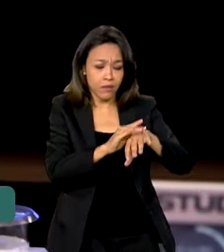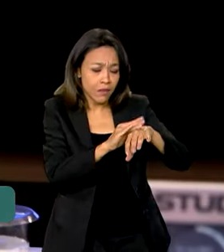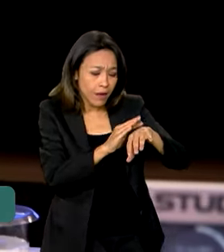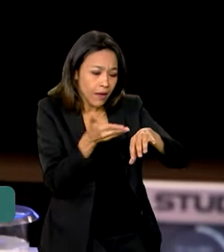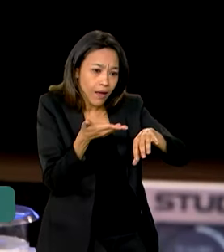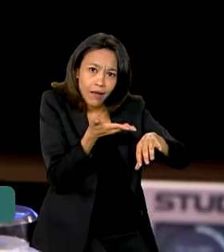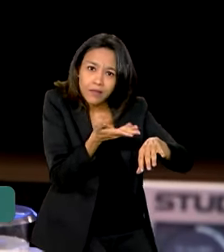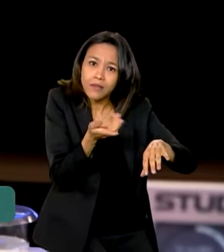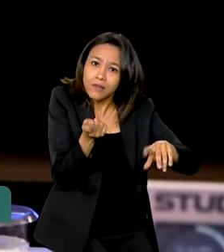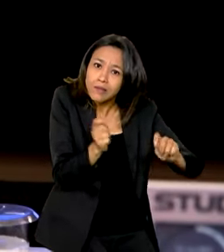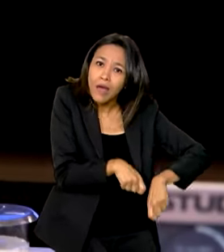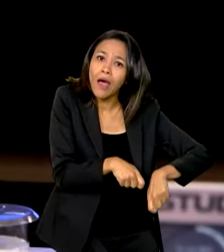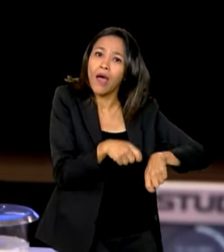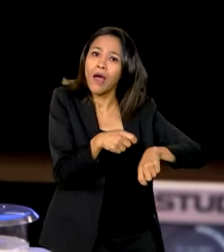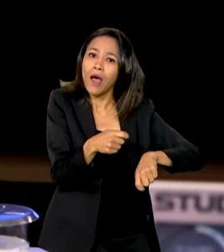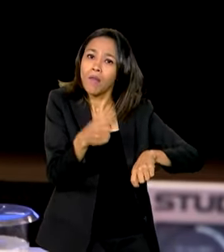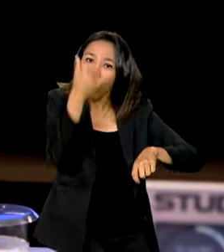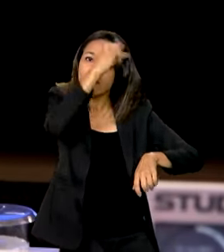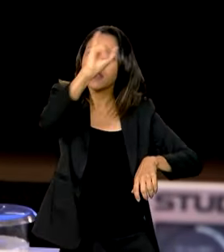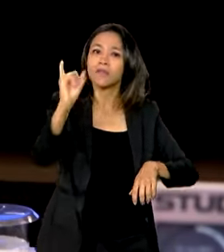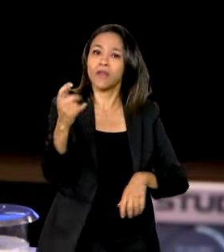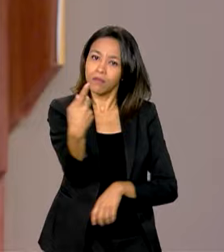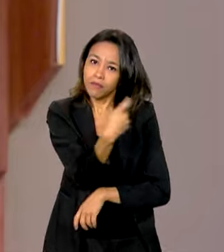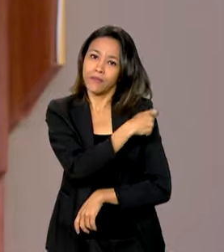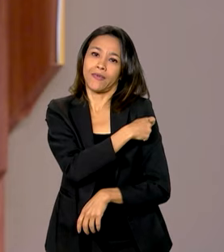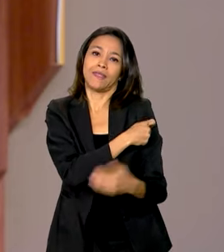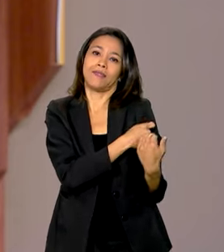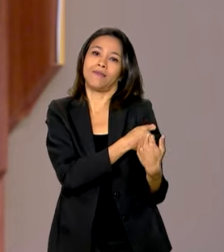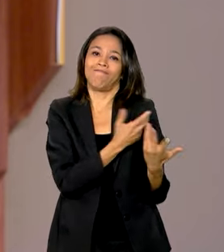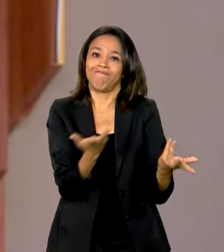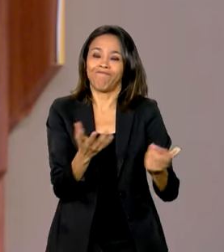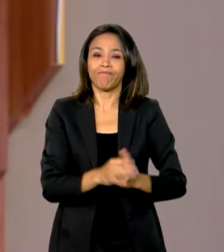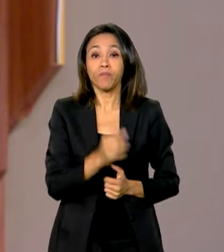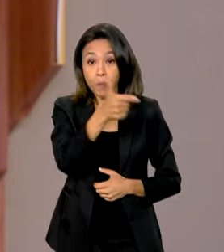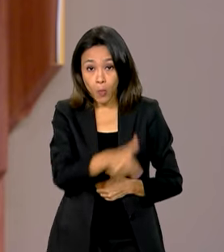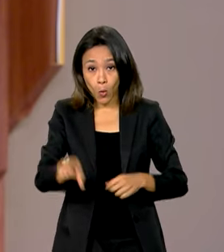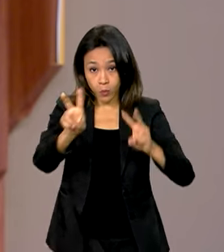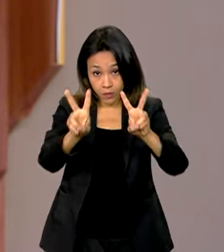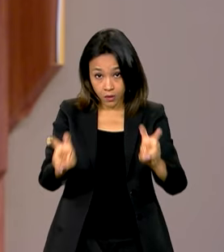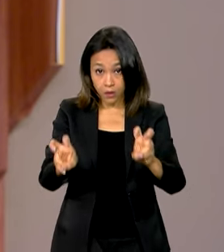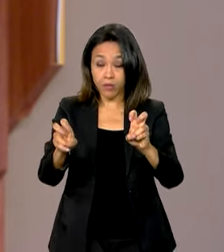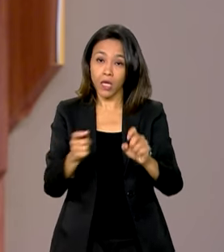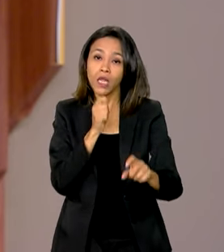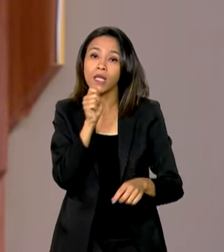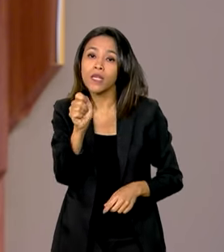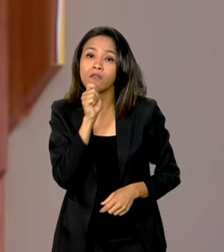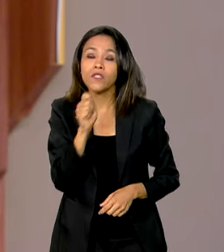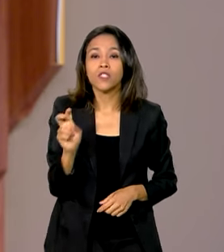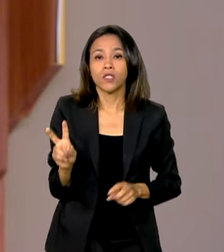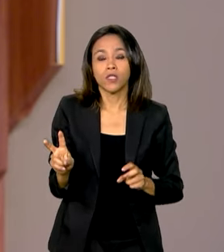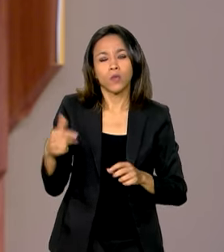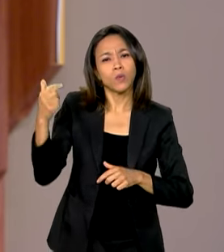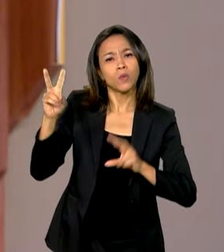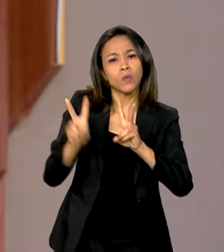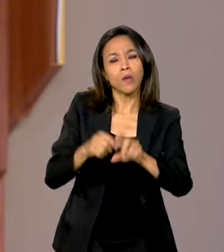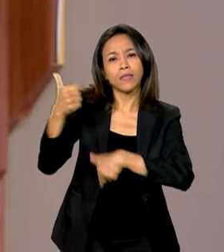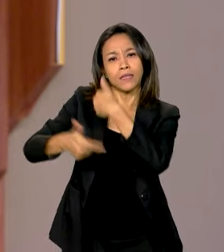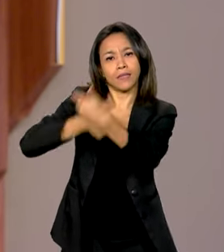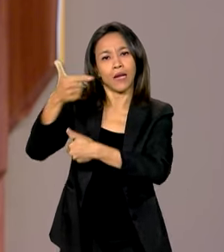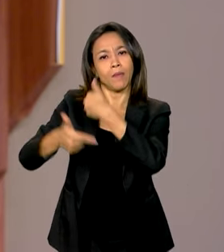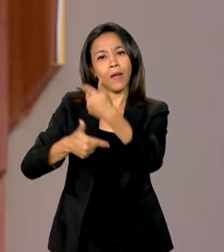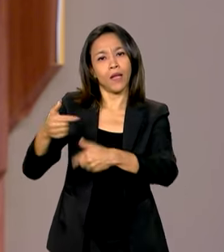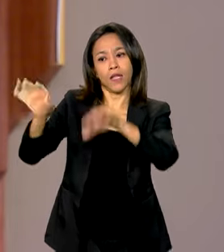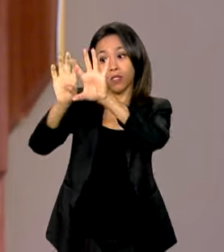podem ser evitadas pela vacinação. Outro assunto que a gente falou foi sobre o trabalho de reconstrução da